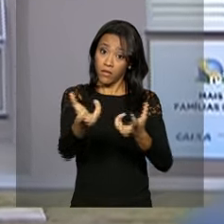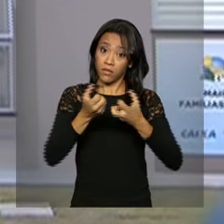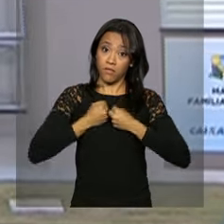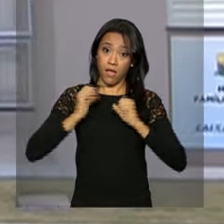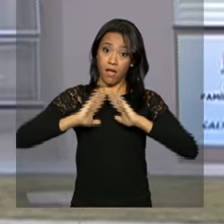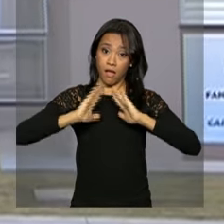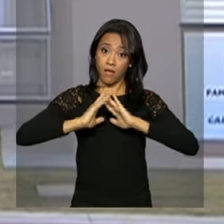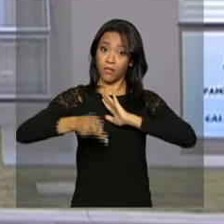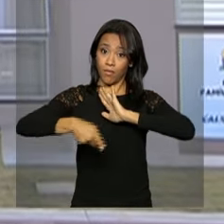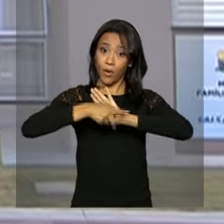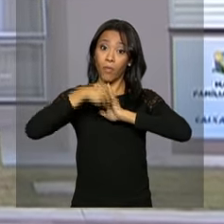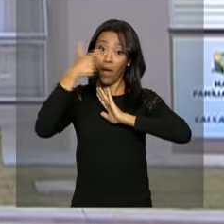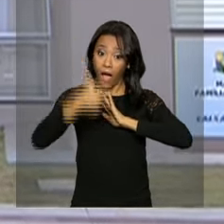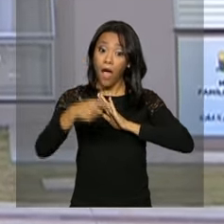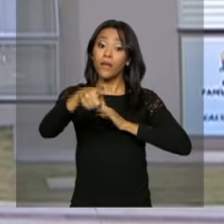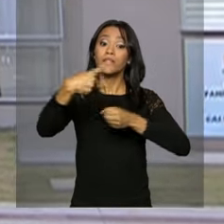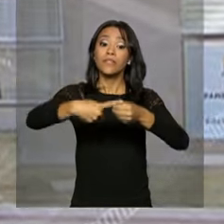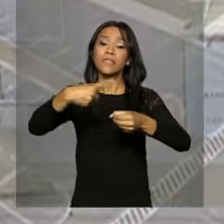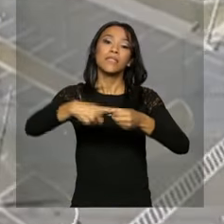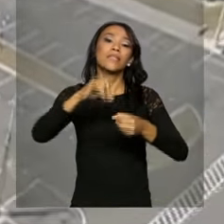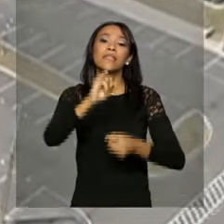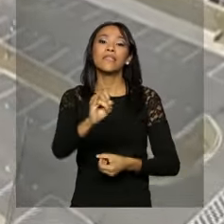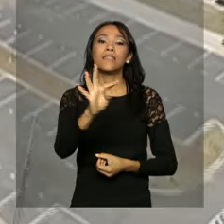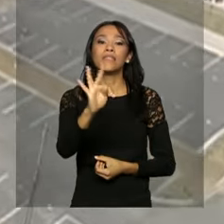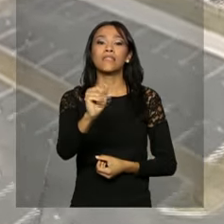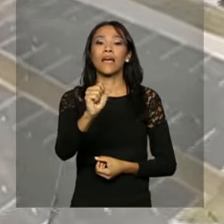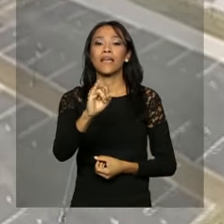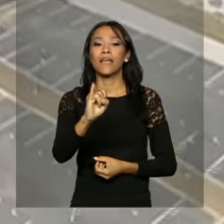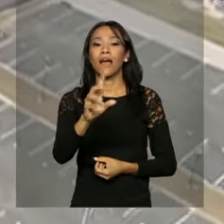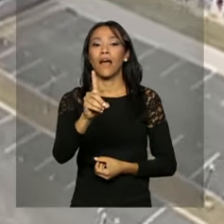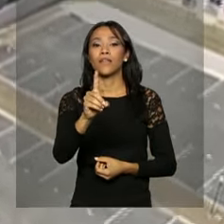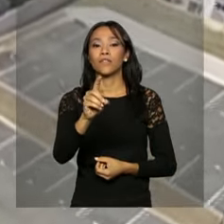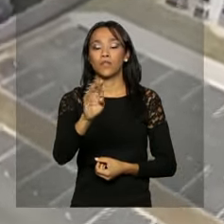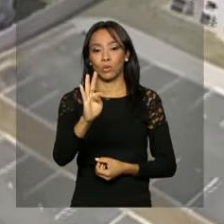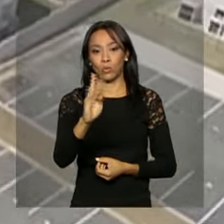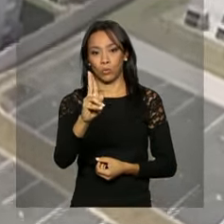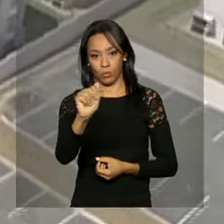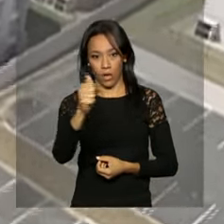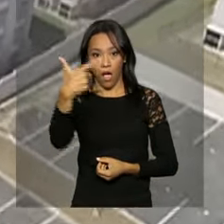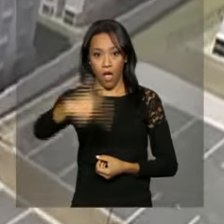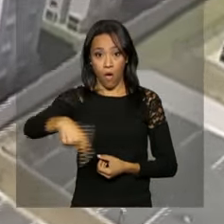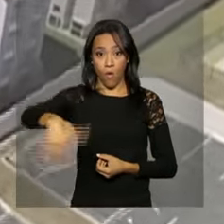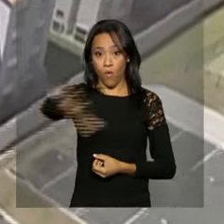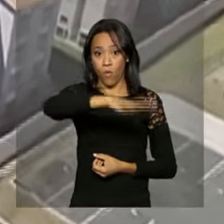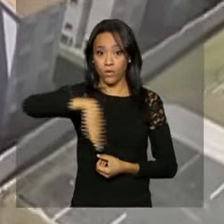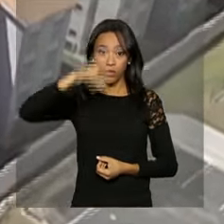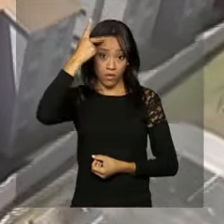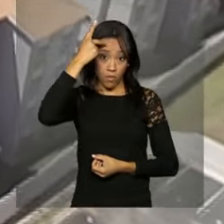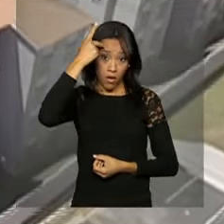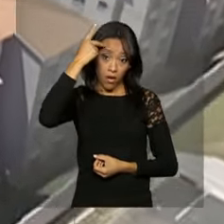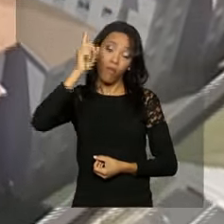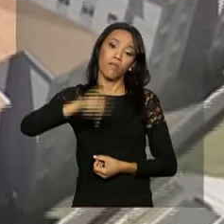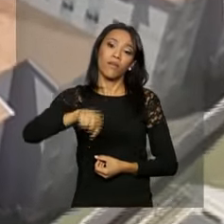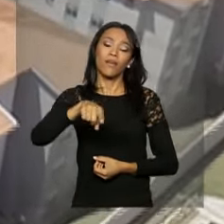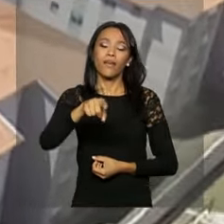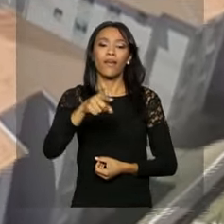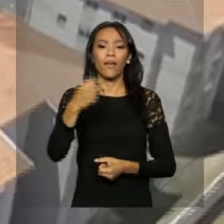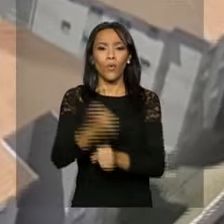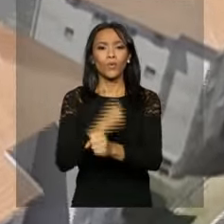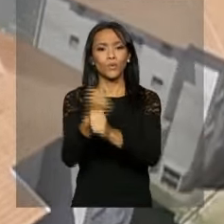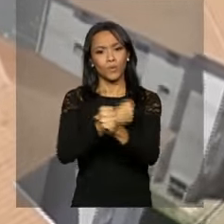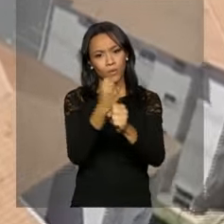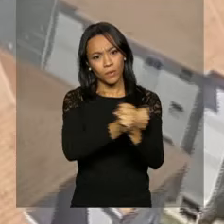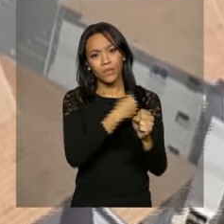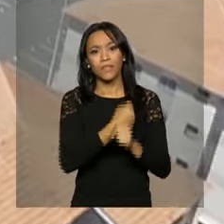em Indaiatuba, São Paulo. São moradias do condomínio residencial Indaiatuba, construídas com recursos